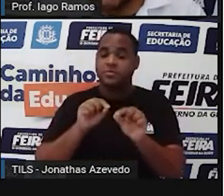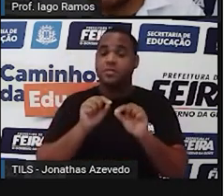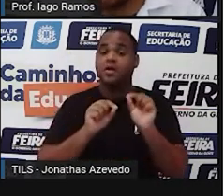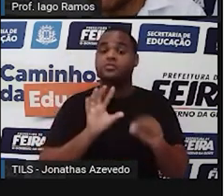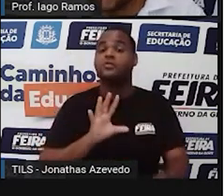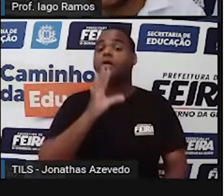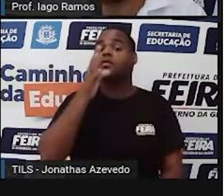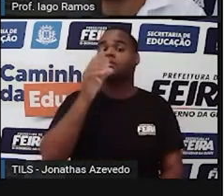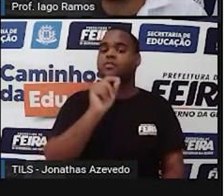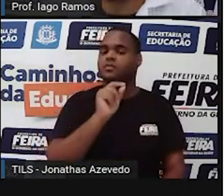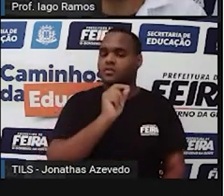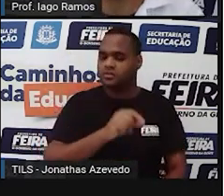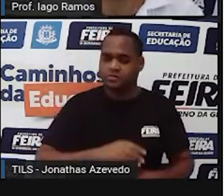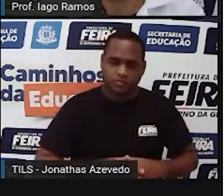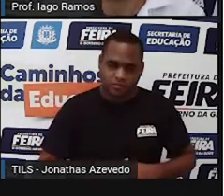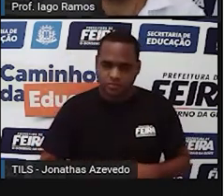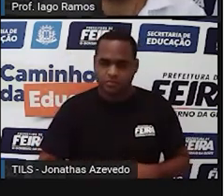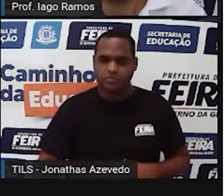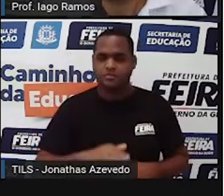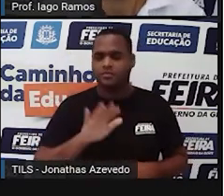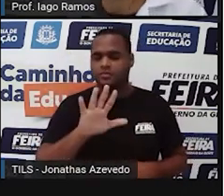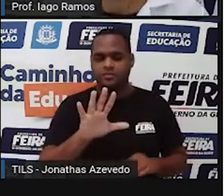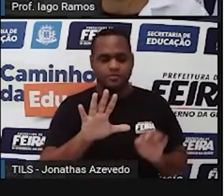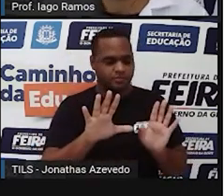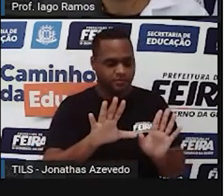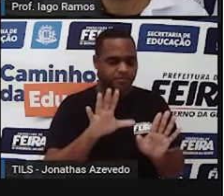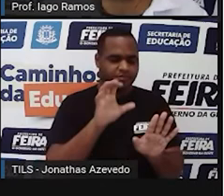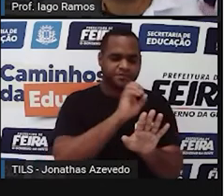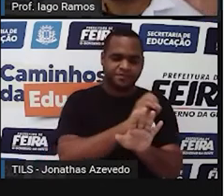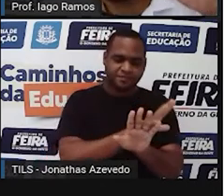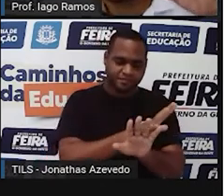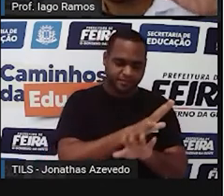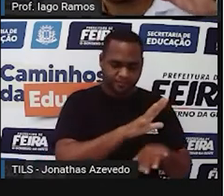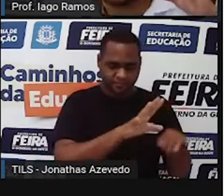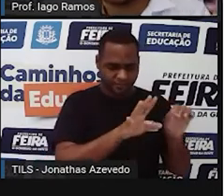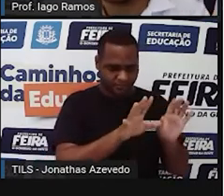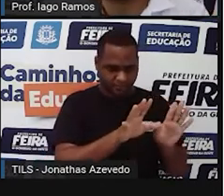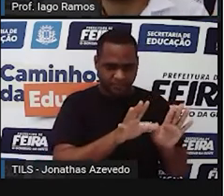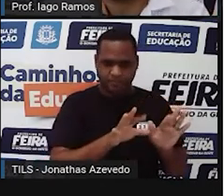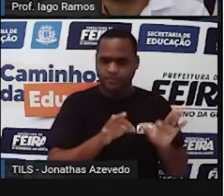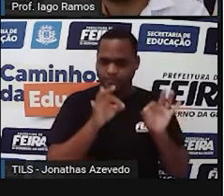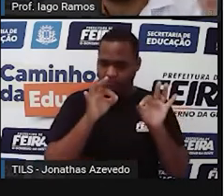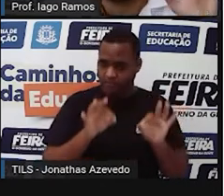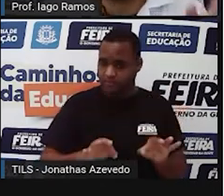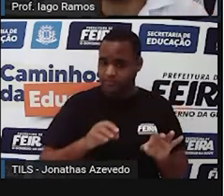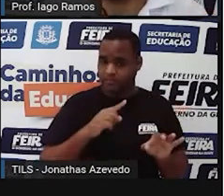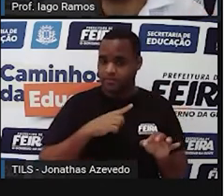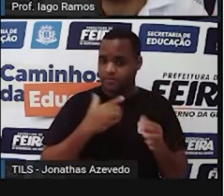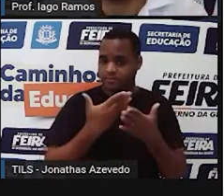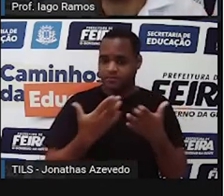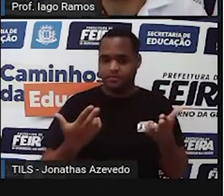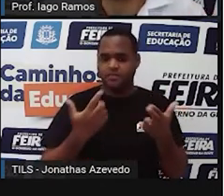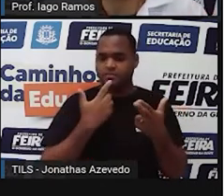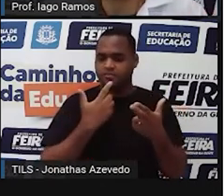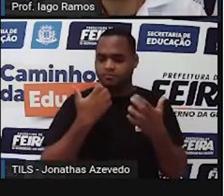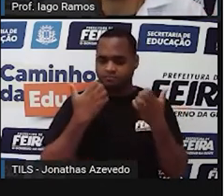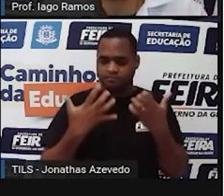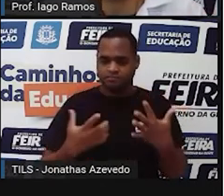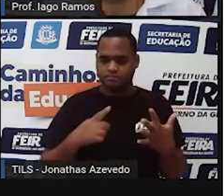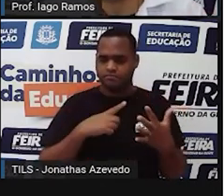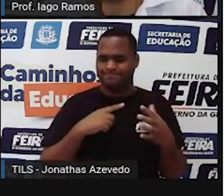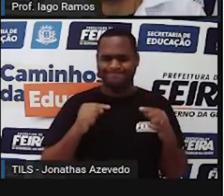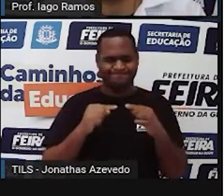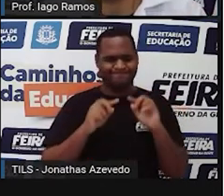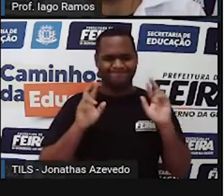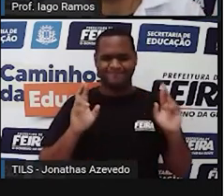Né? O que é que acontece? Eu tenho certeza que você já deve ter dito aí. Professor, vai dar uma medida